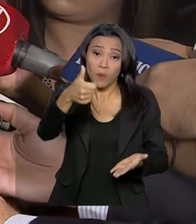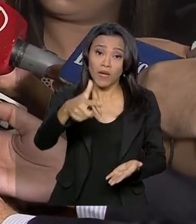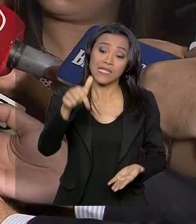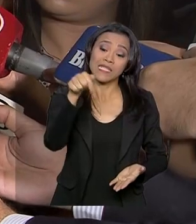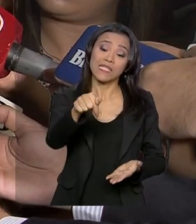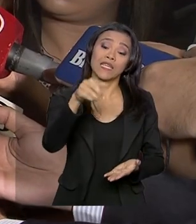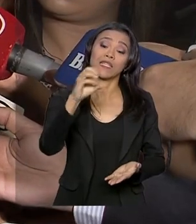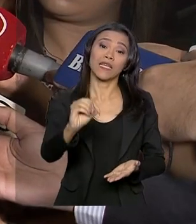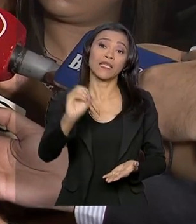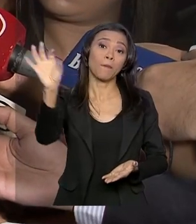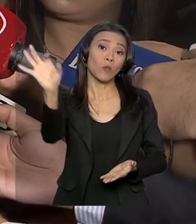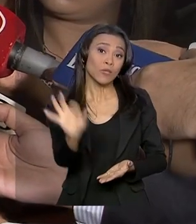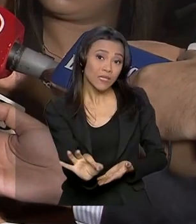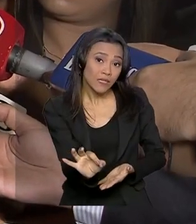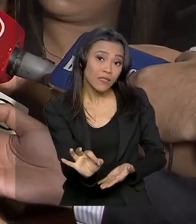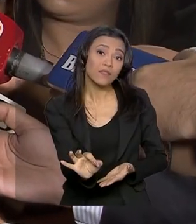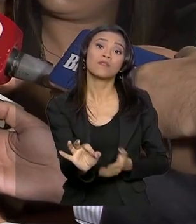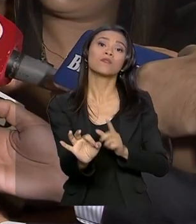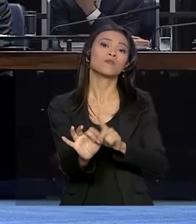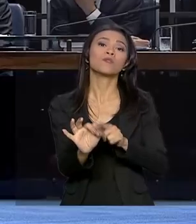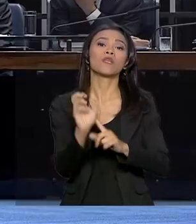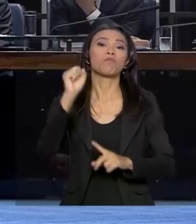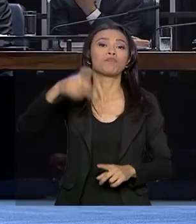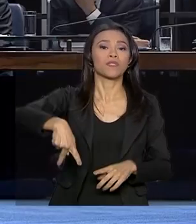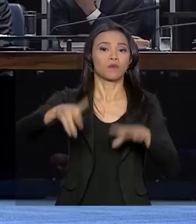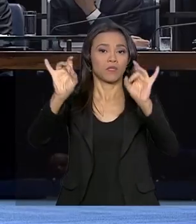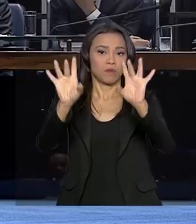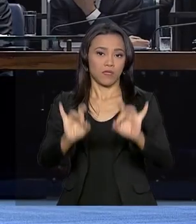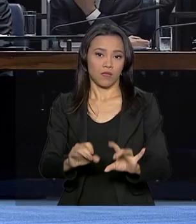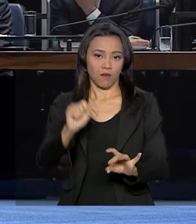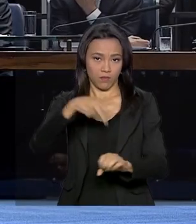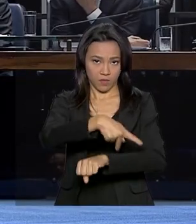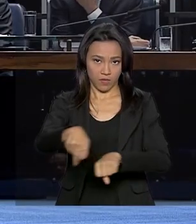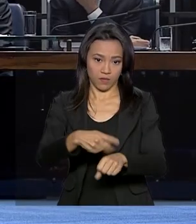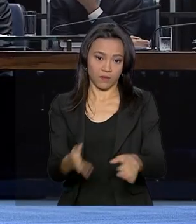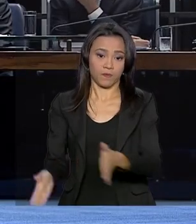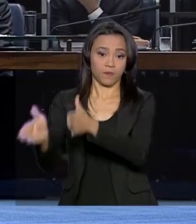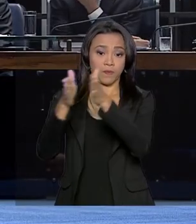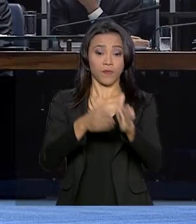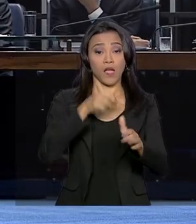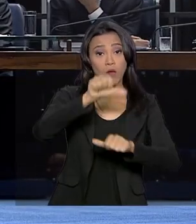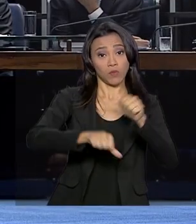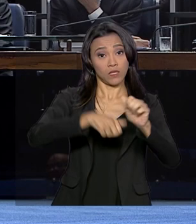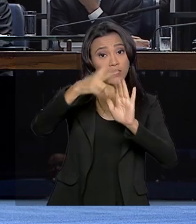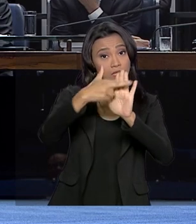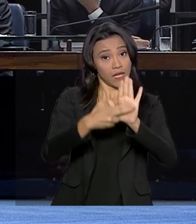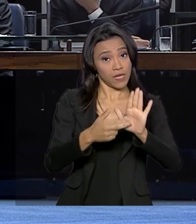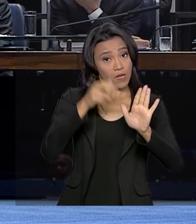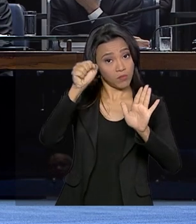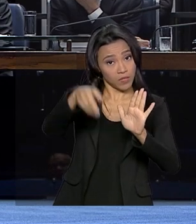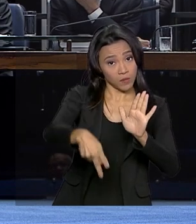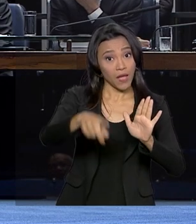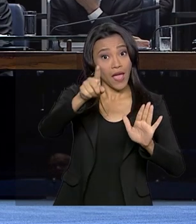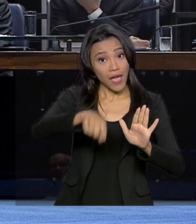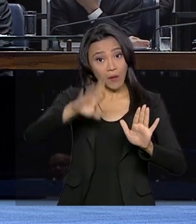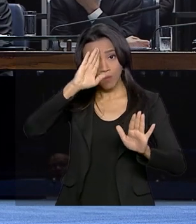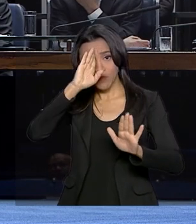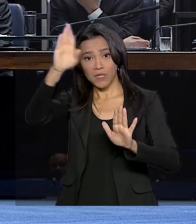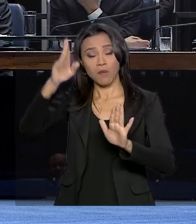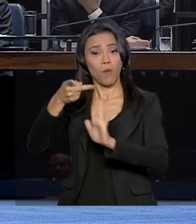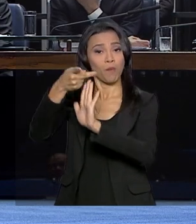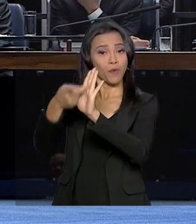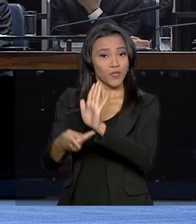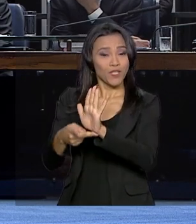das concessões de aposentadorias especiais no país. A reforma da Previdência era o principal projeto da equipe econômica para